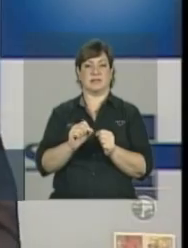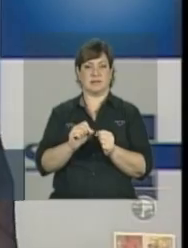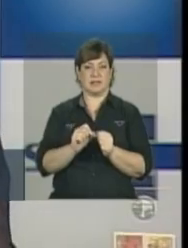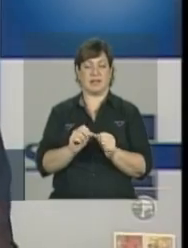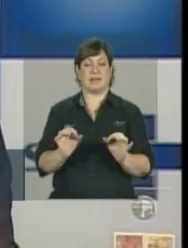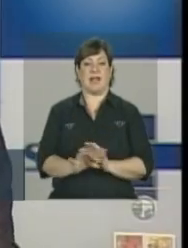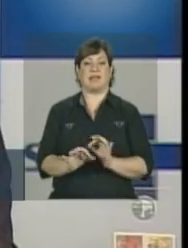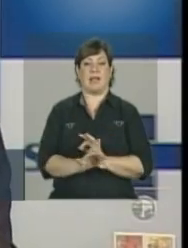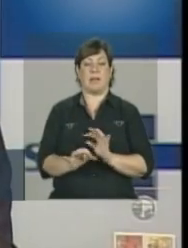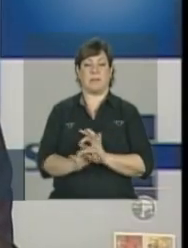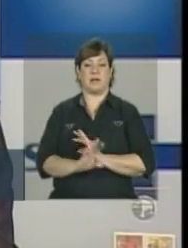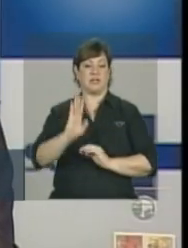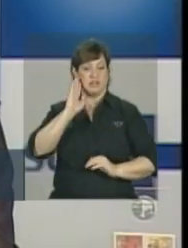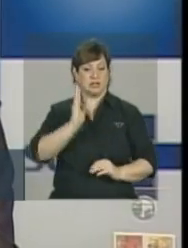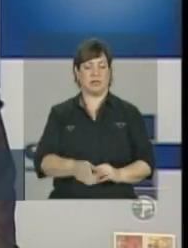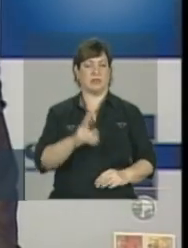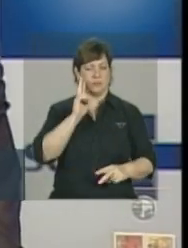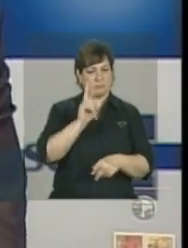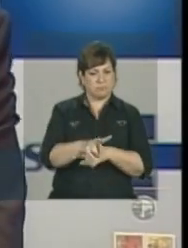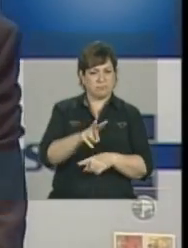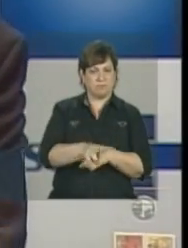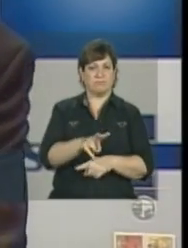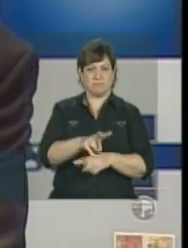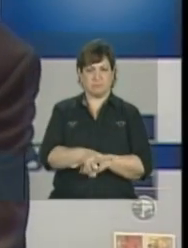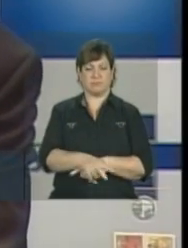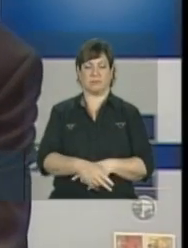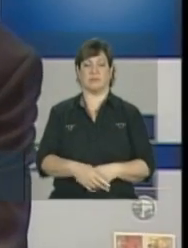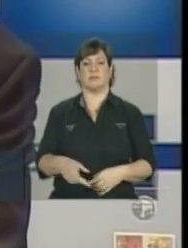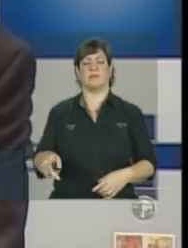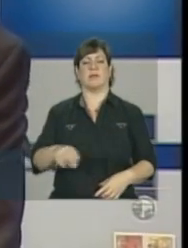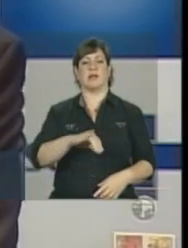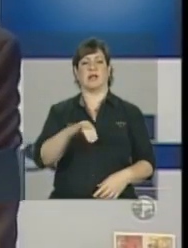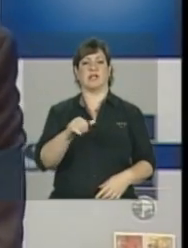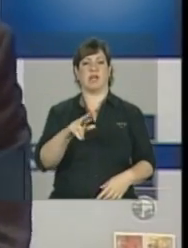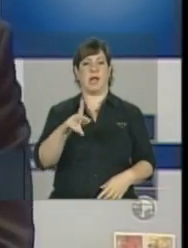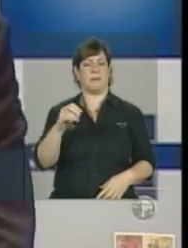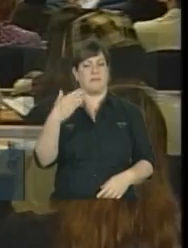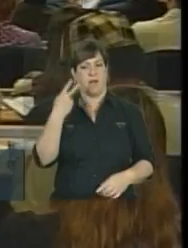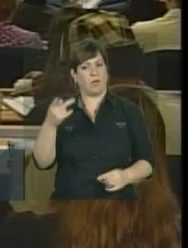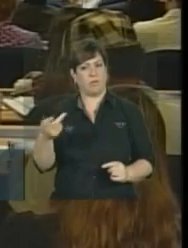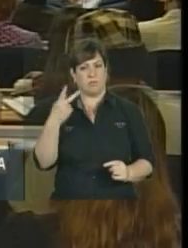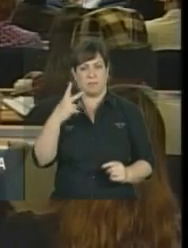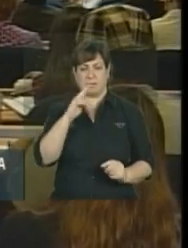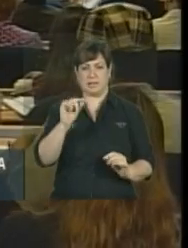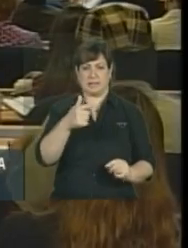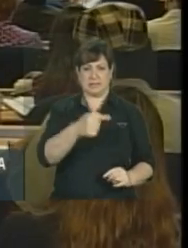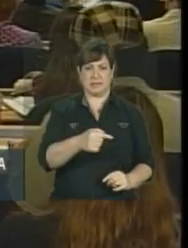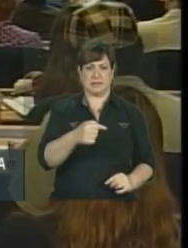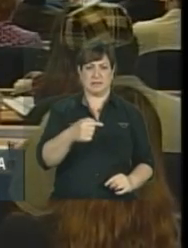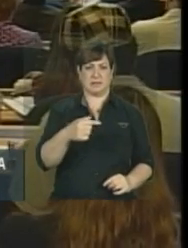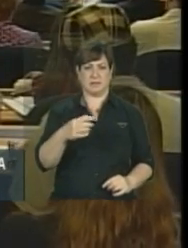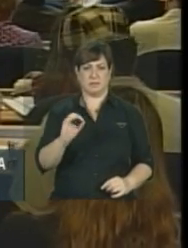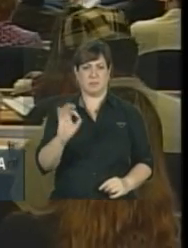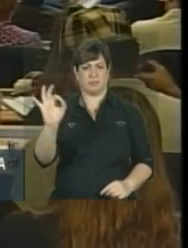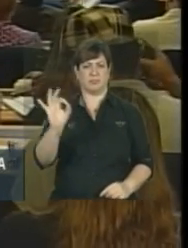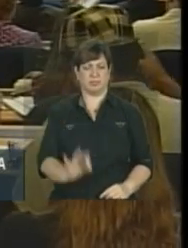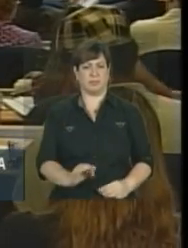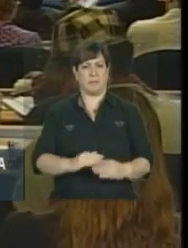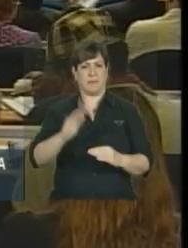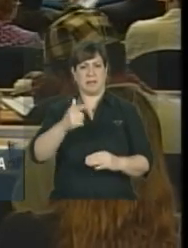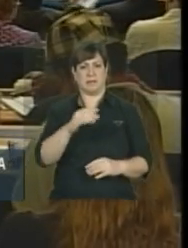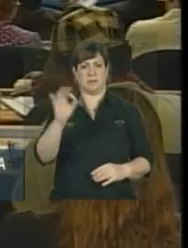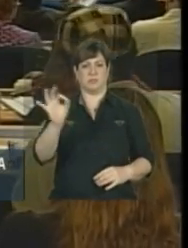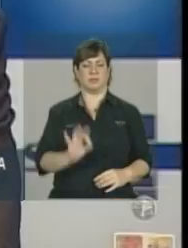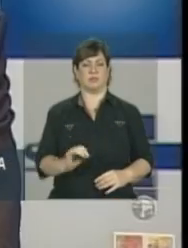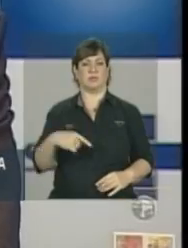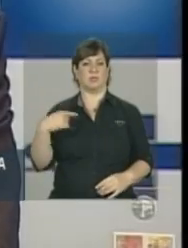o tratamento diretamente observado. Não sei se o Jabas falou, são 71% das unidades no Brasil, hoje, que fazem,